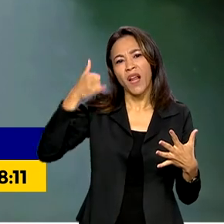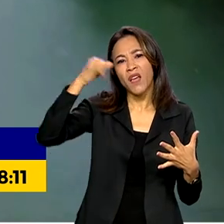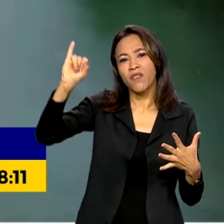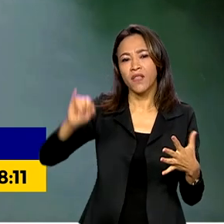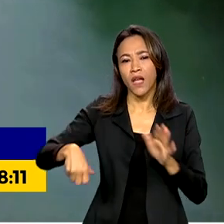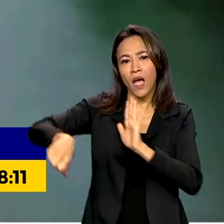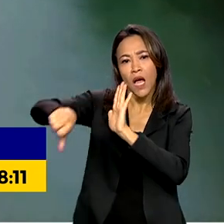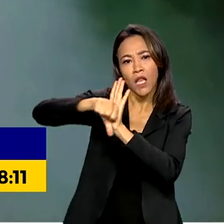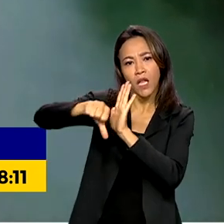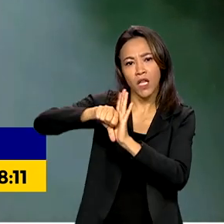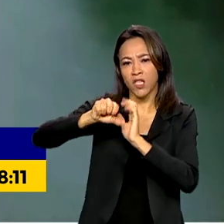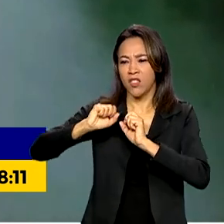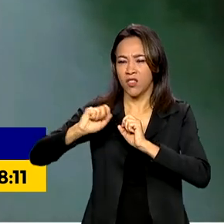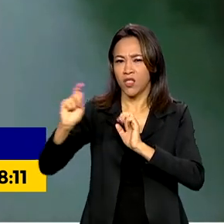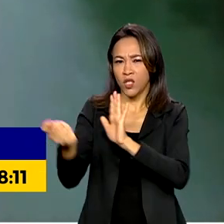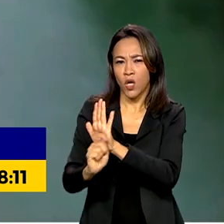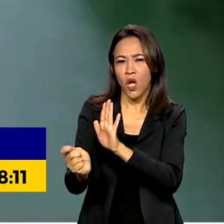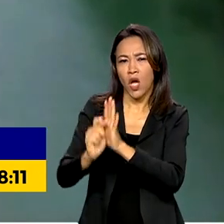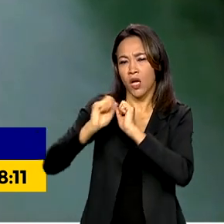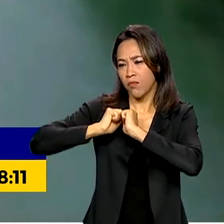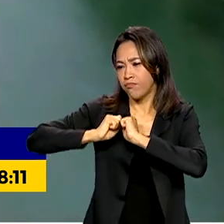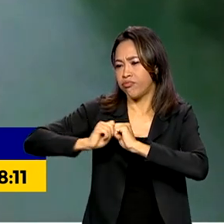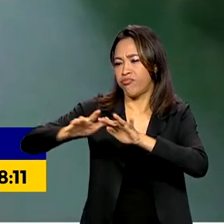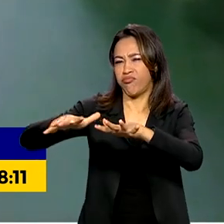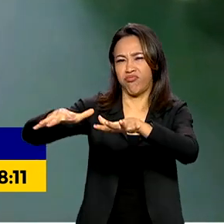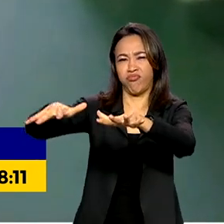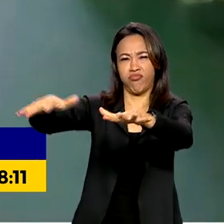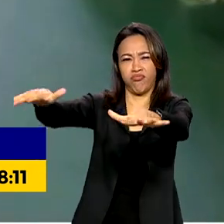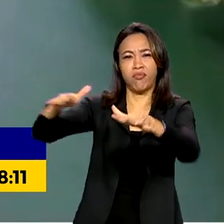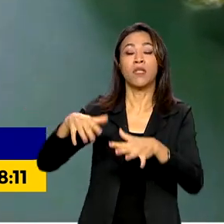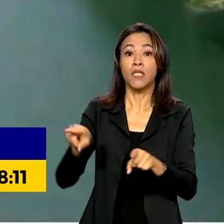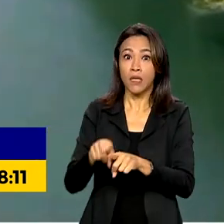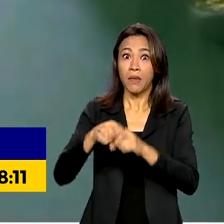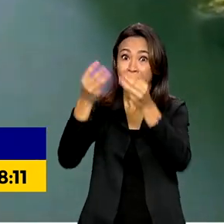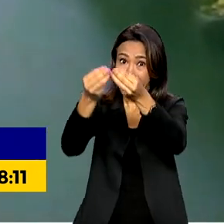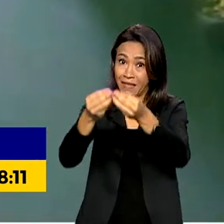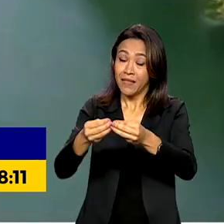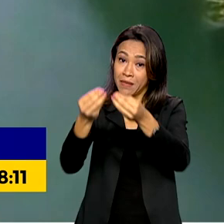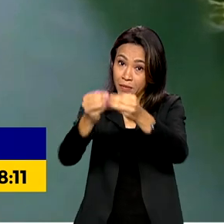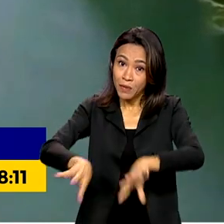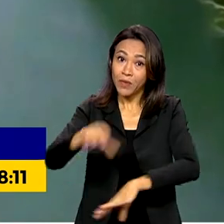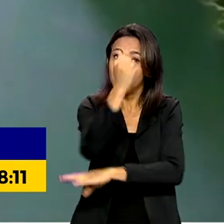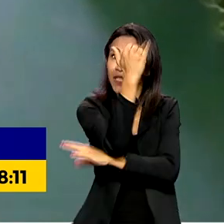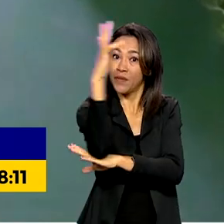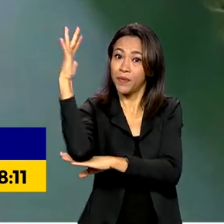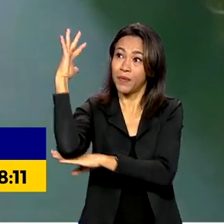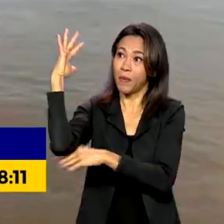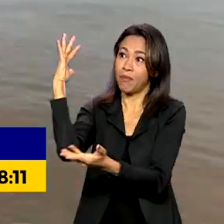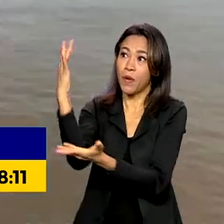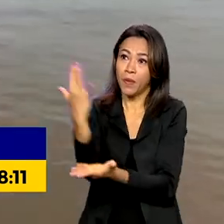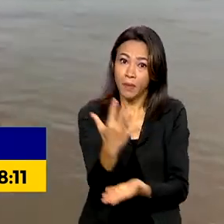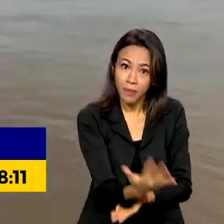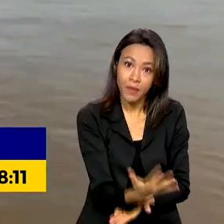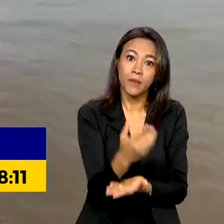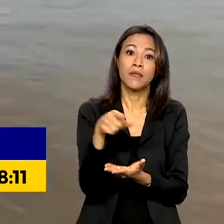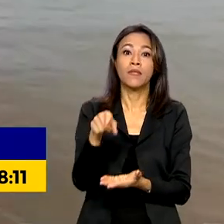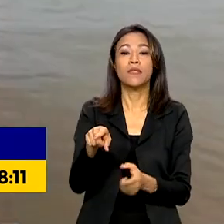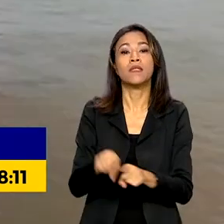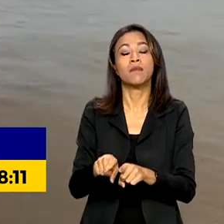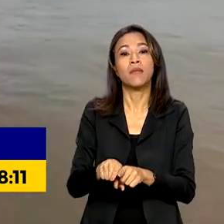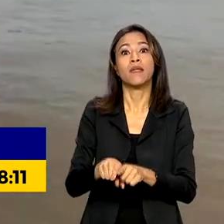narcotráfico e a escalada de crimes socioambientais que ameaçam territórios indígenas e outras